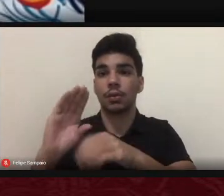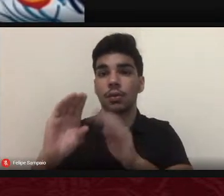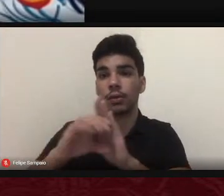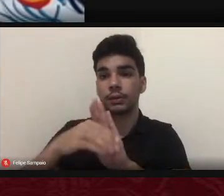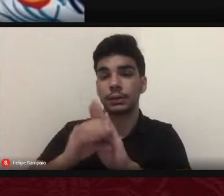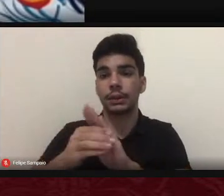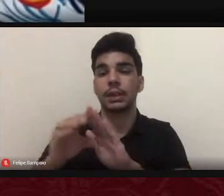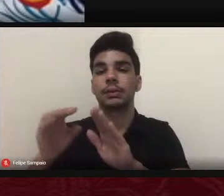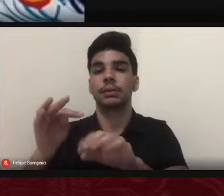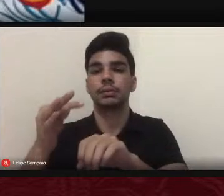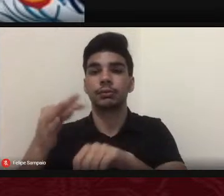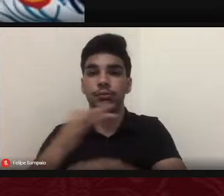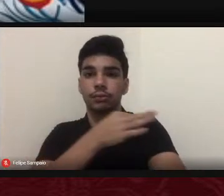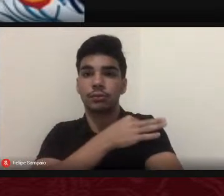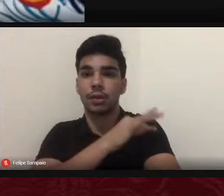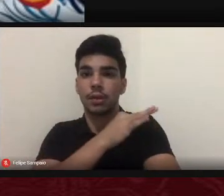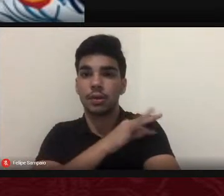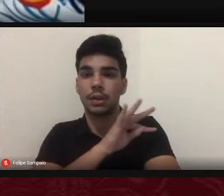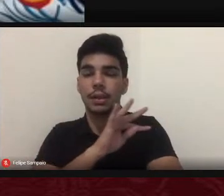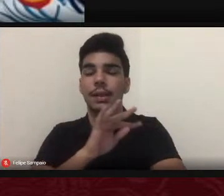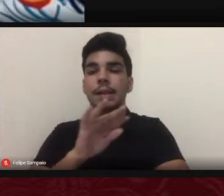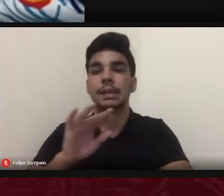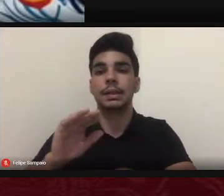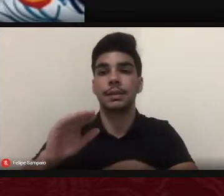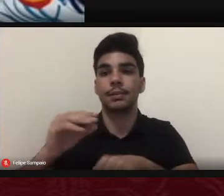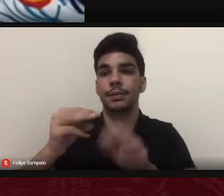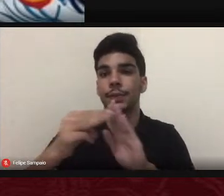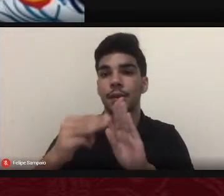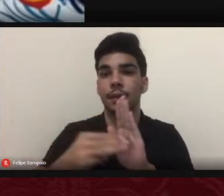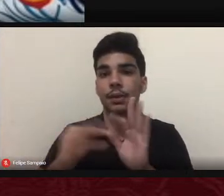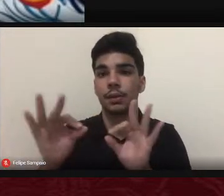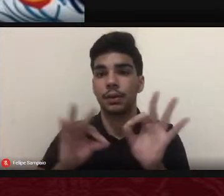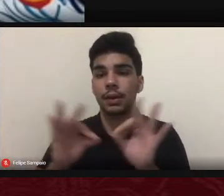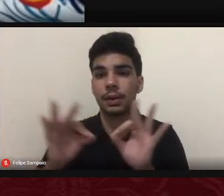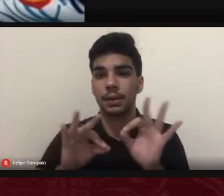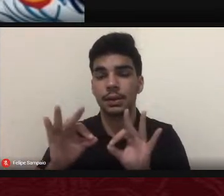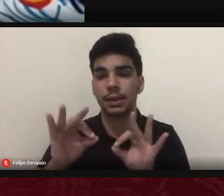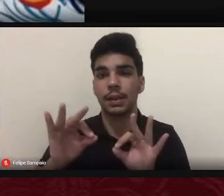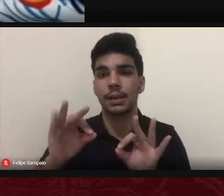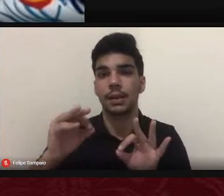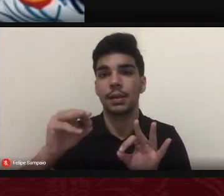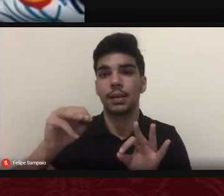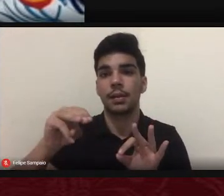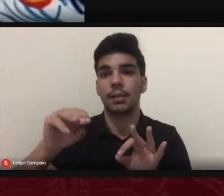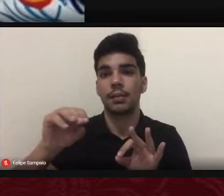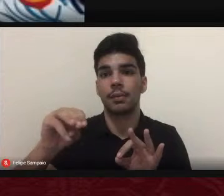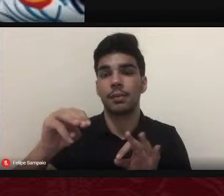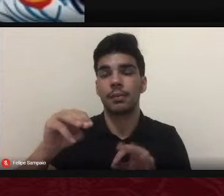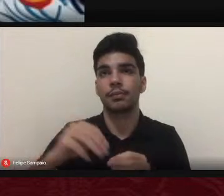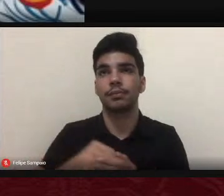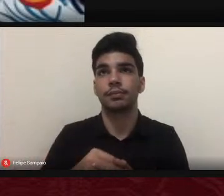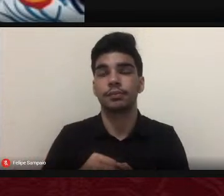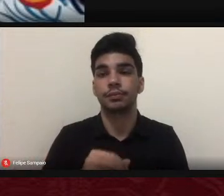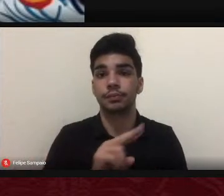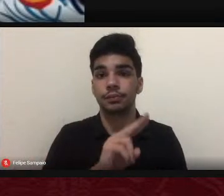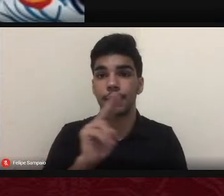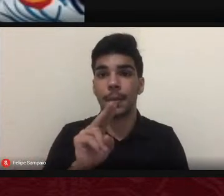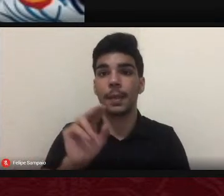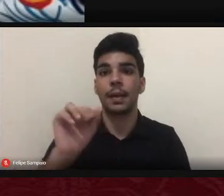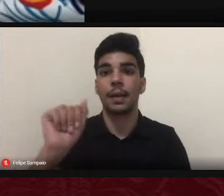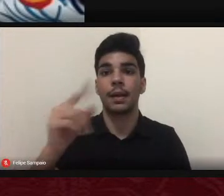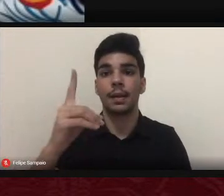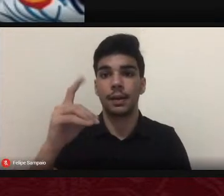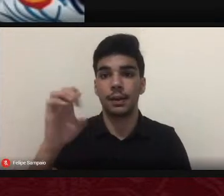organizado por Cláudia Marques Roma Alexandre Bergamin Vieira Adeir Arcanjo da